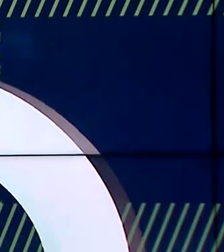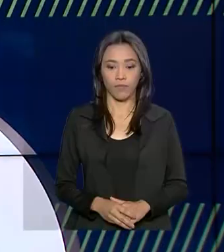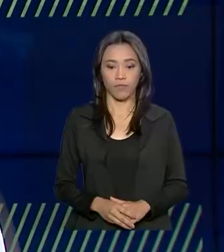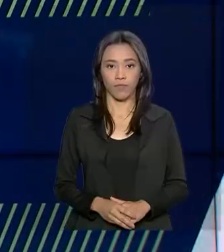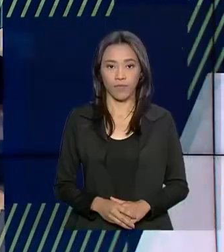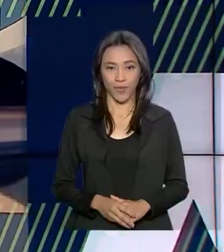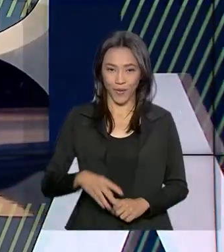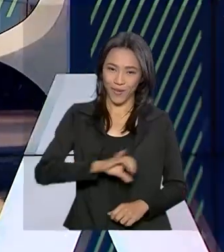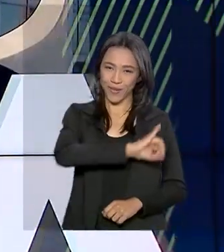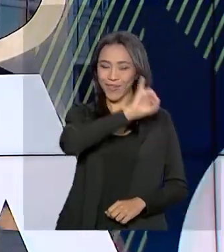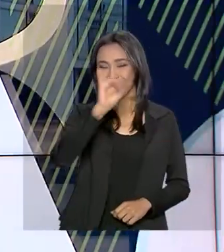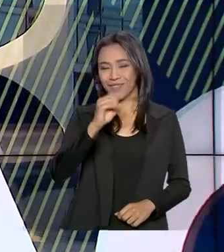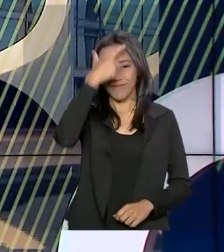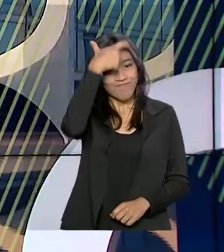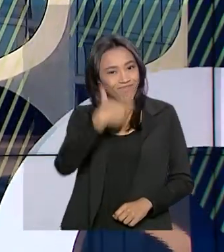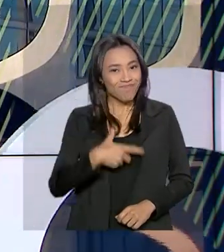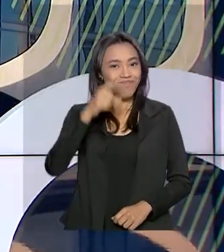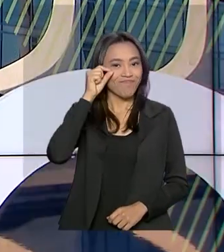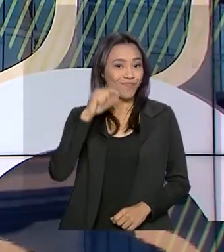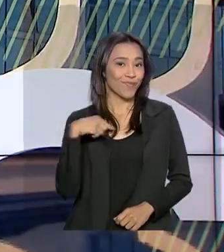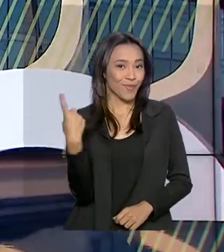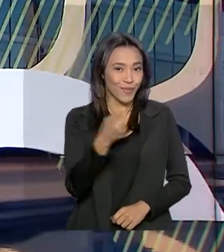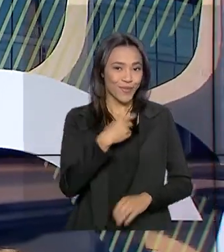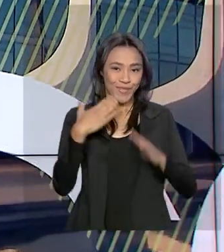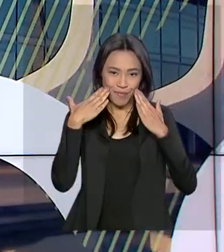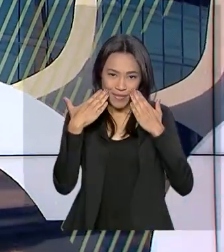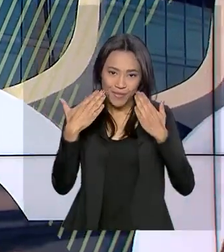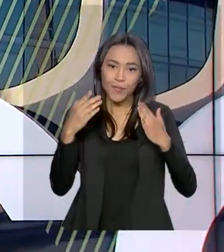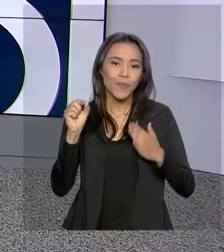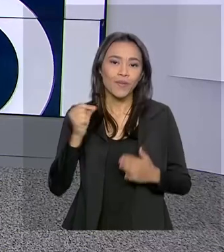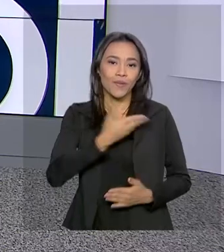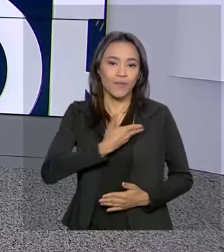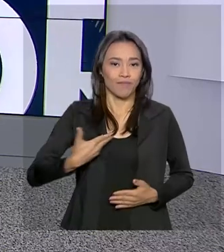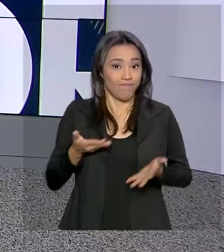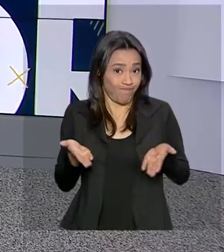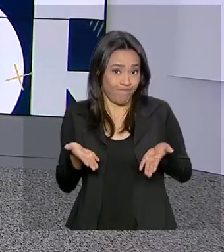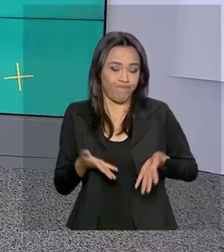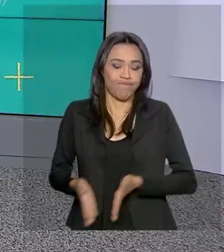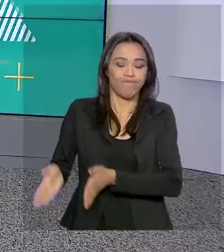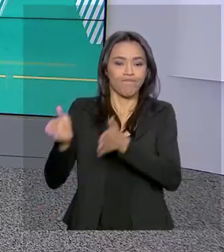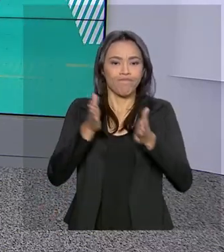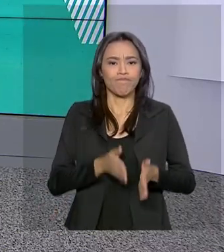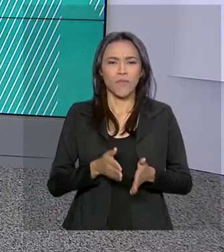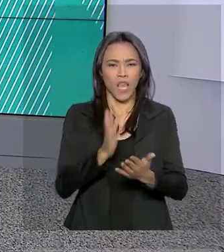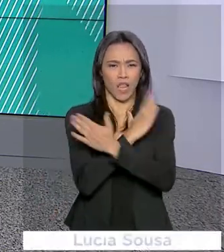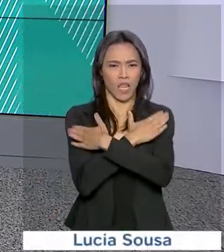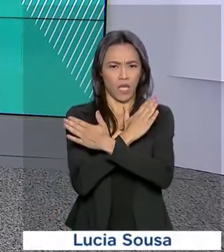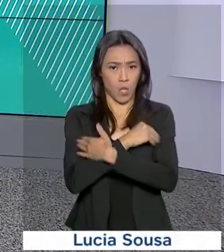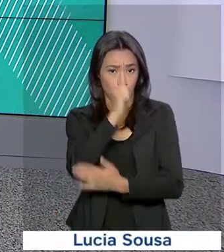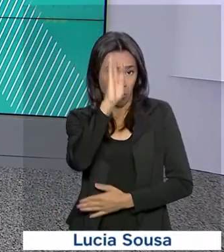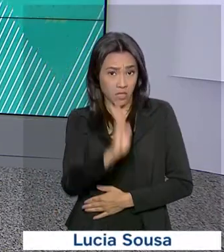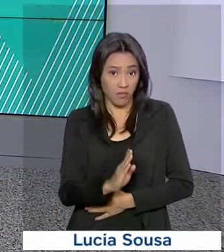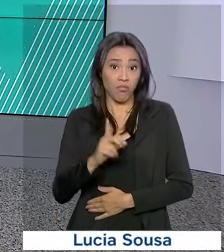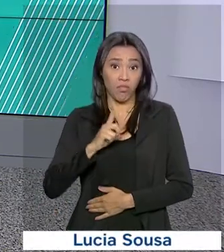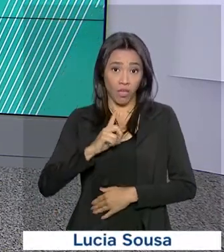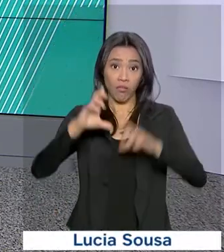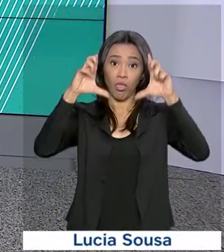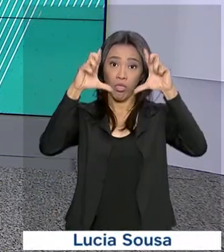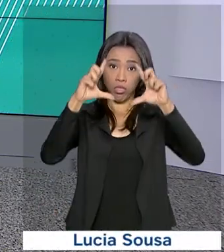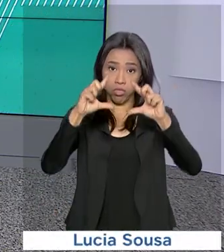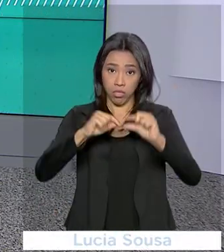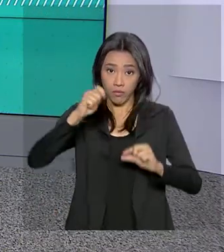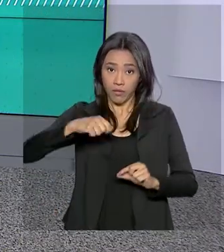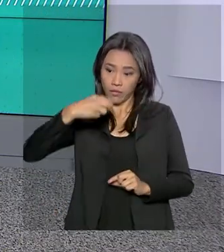Olá, eu sou o Roberto Camargo e estamos no ar com o Governo Agora. O desemprego no Brasil registrou queda no trimestre